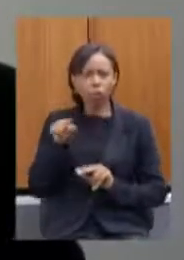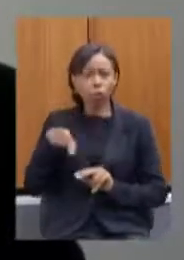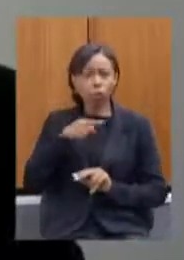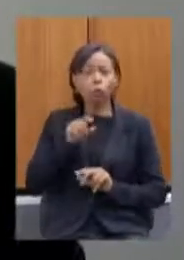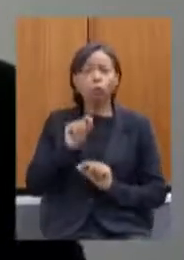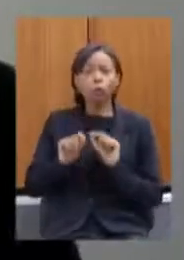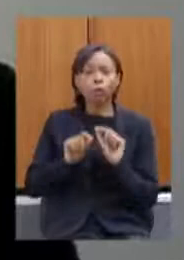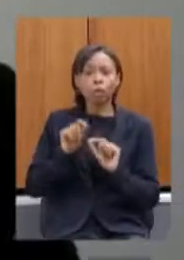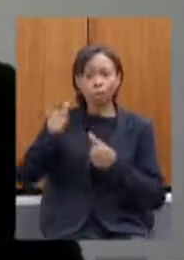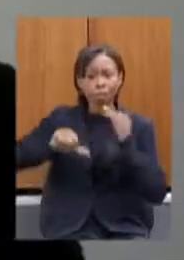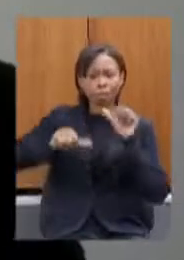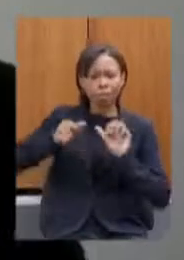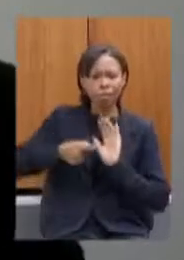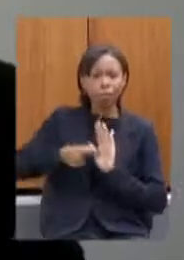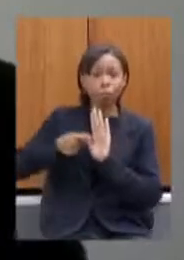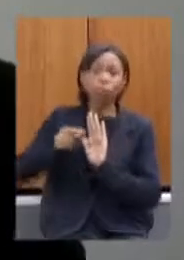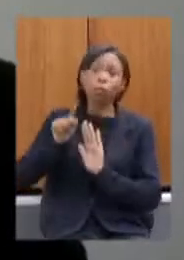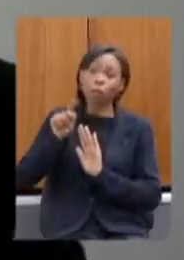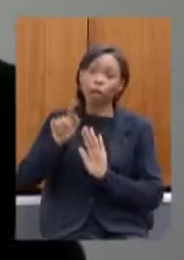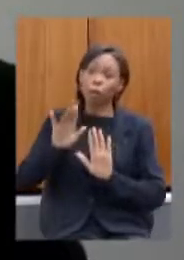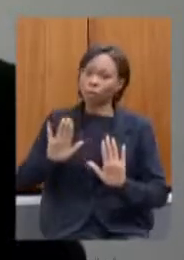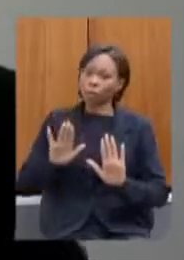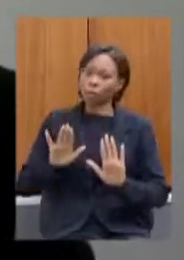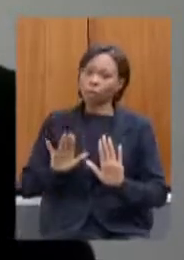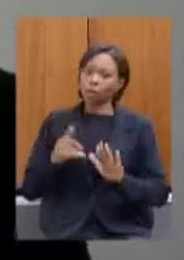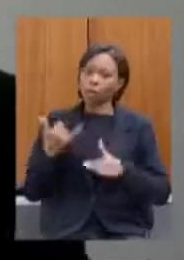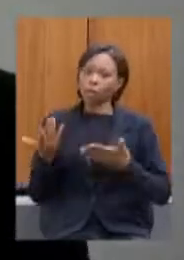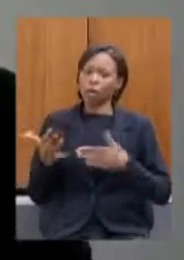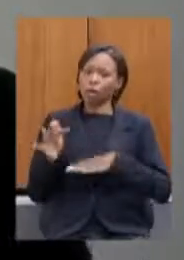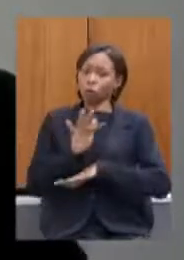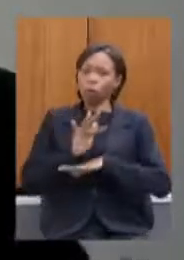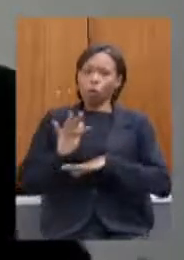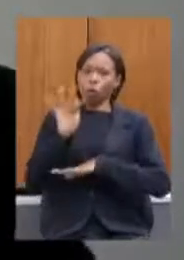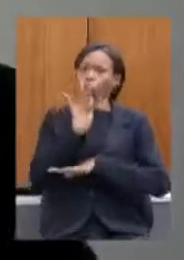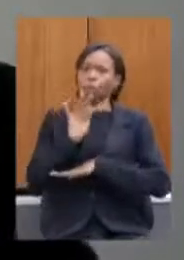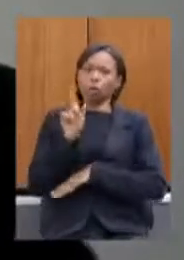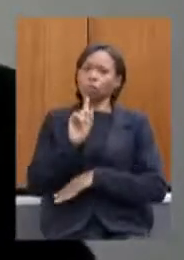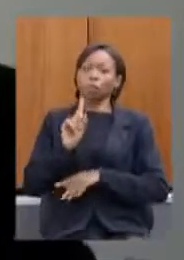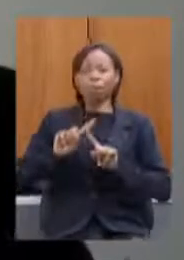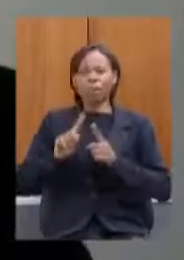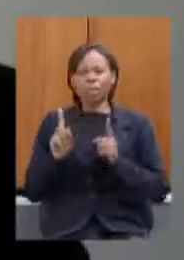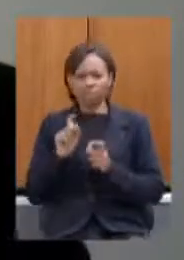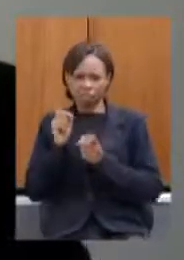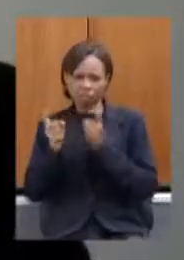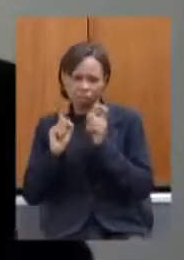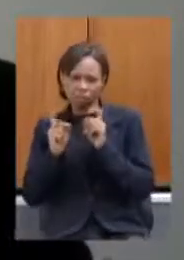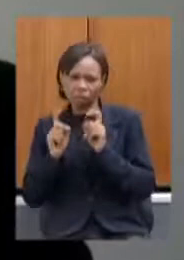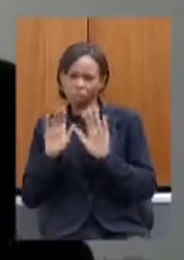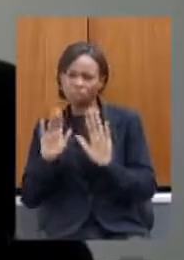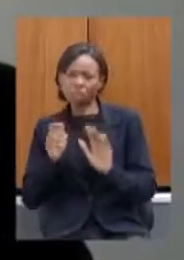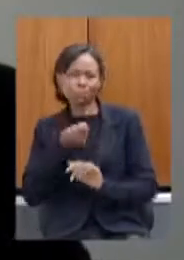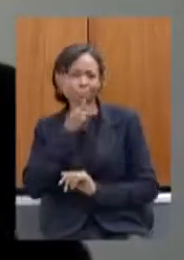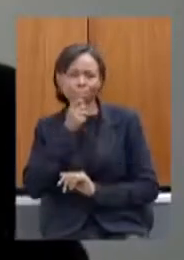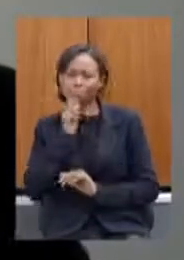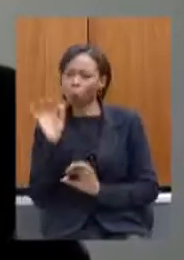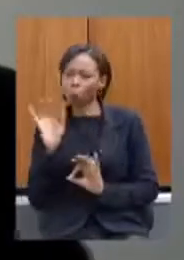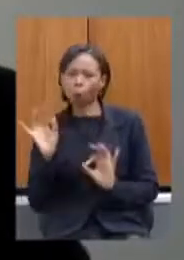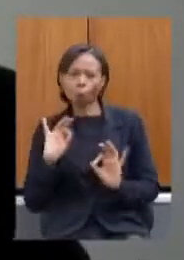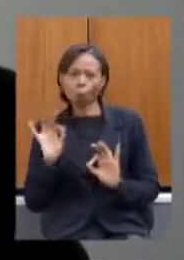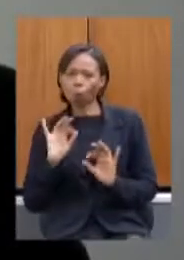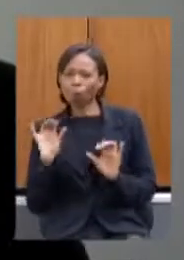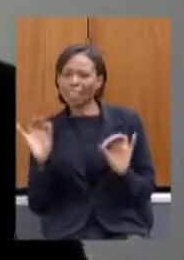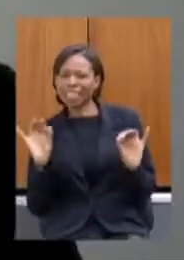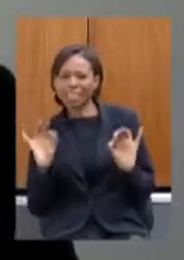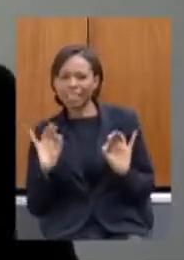avaliação obviamente não de forma formal mas uma avaliação de uma reunião e não tivemos eco não houve eco dentro do Ministério da